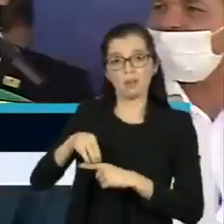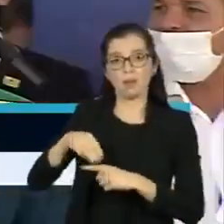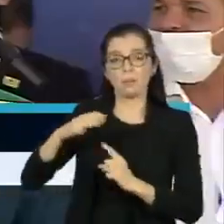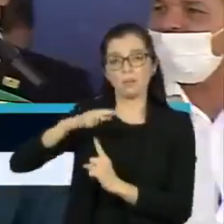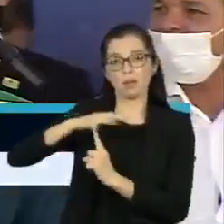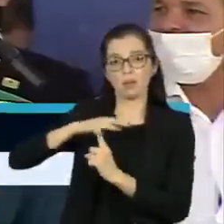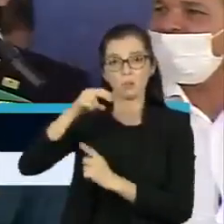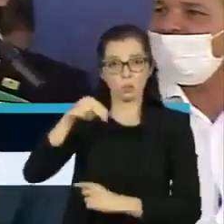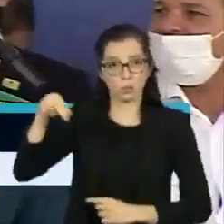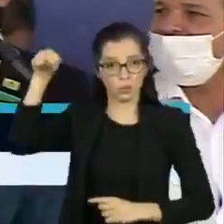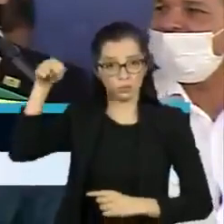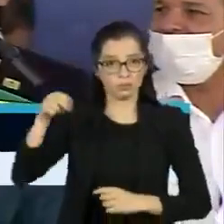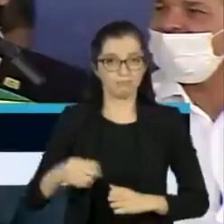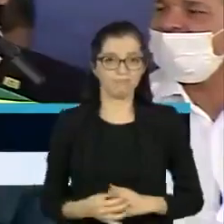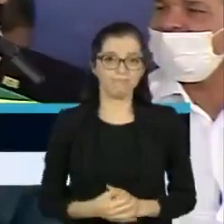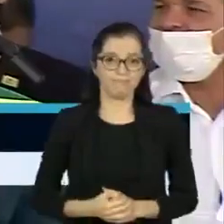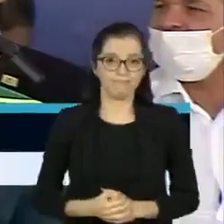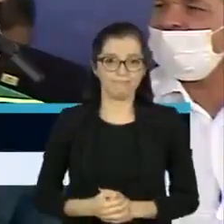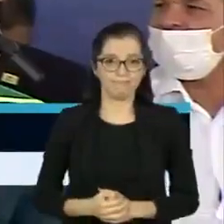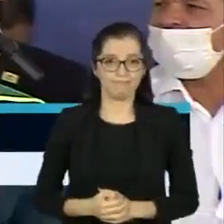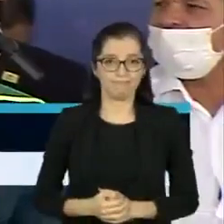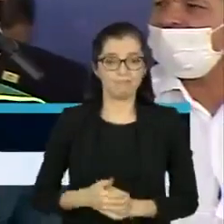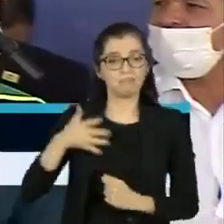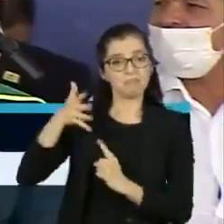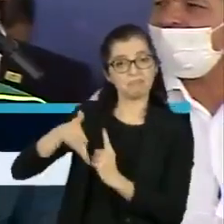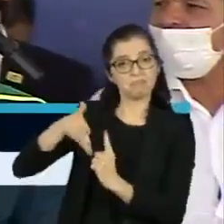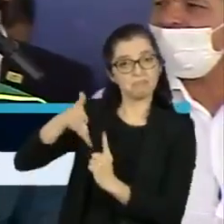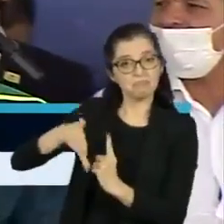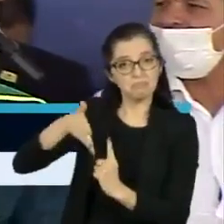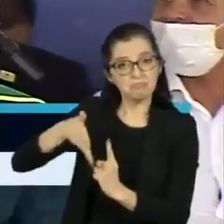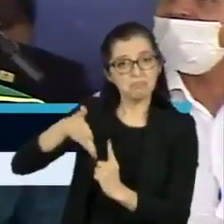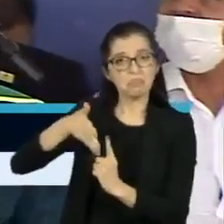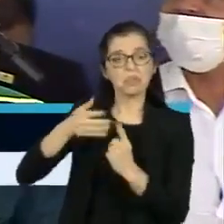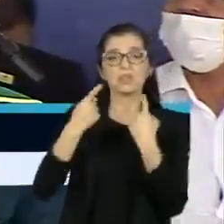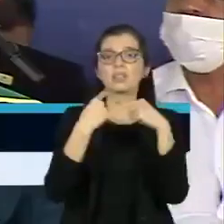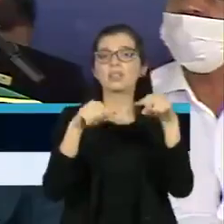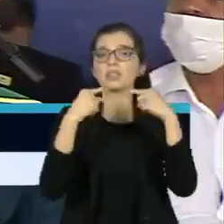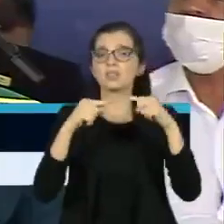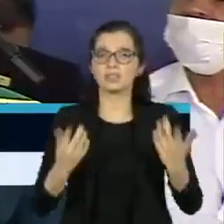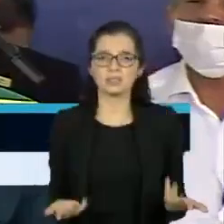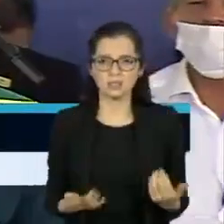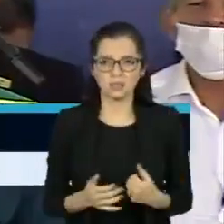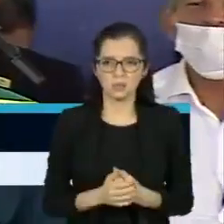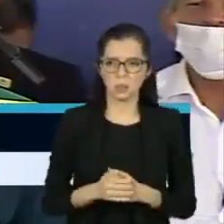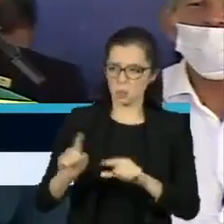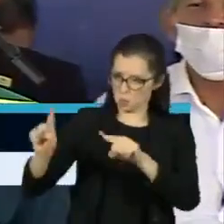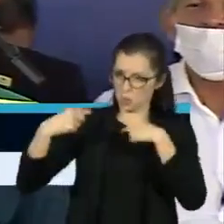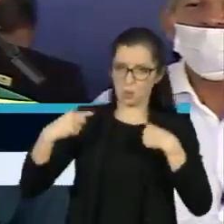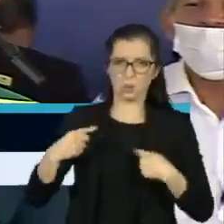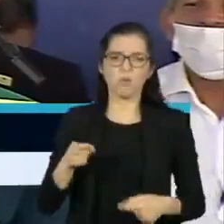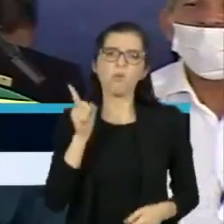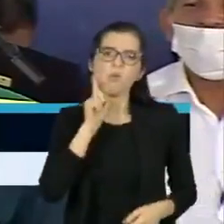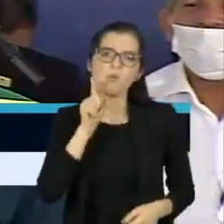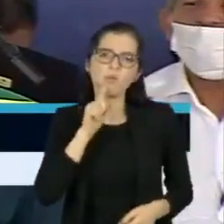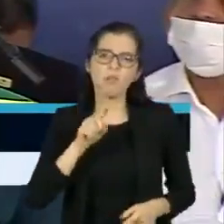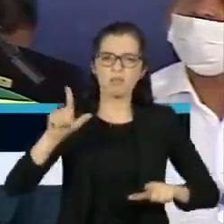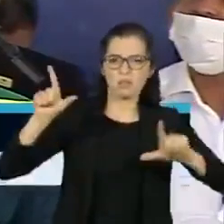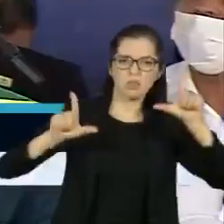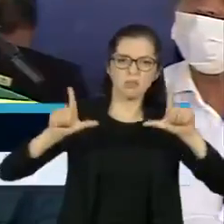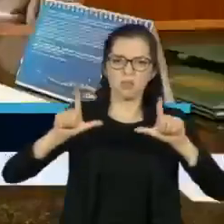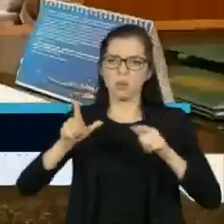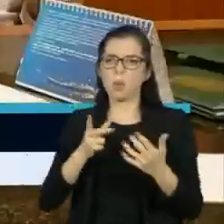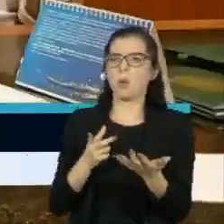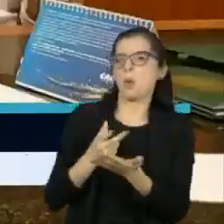Em discurso, Bolsonaro criticou a oposição, a imprensa, e voltou a ironizar a compra milionária de alguns